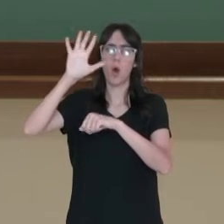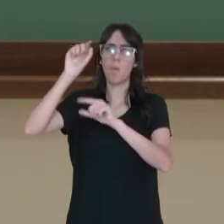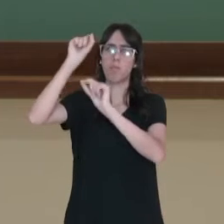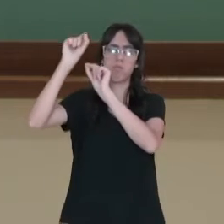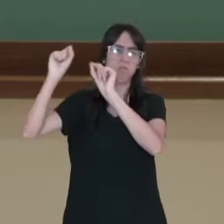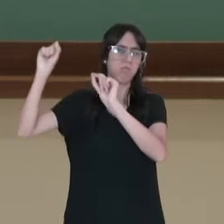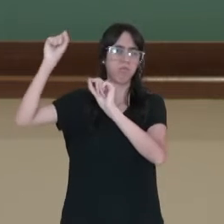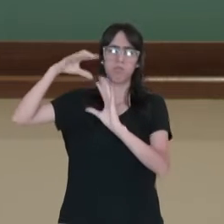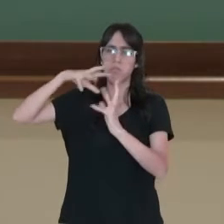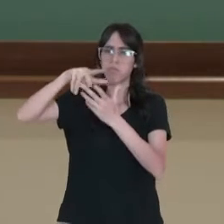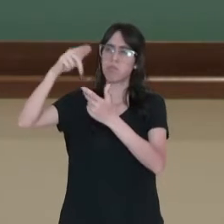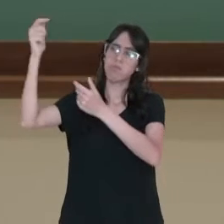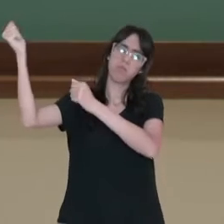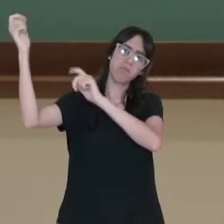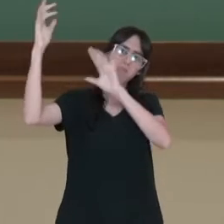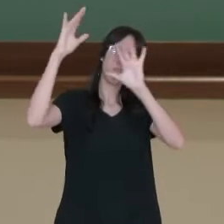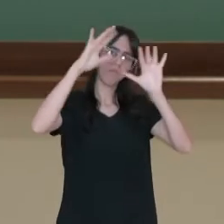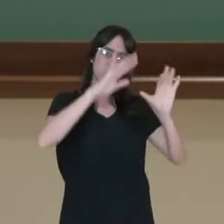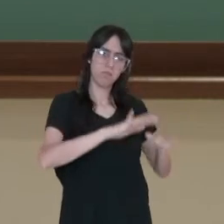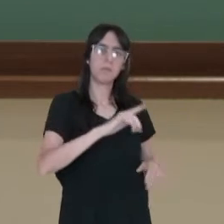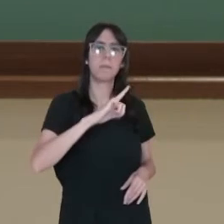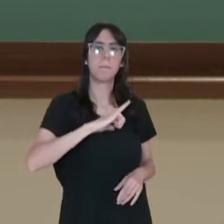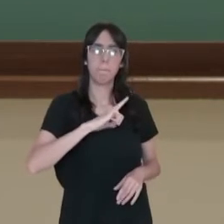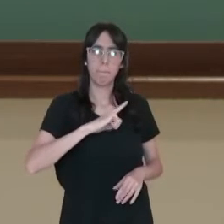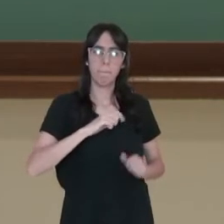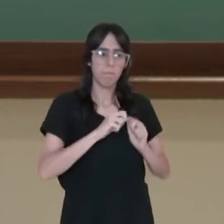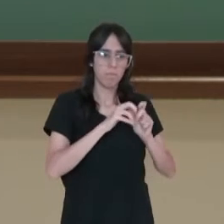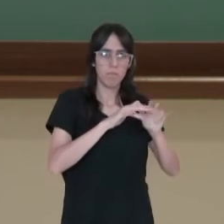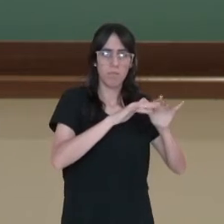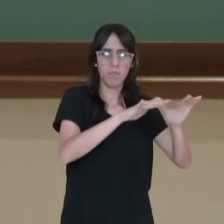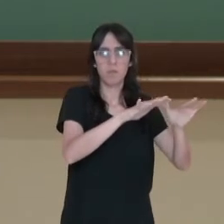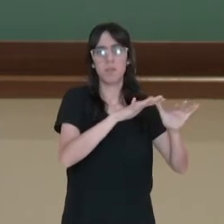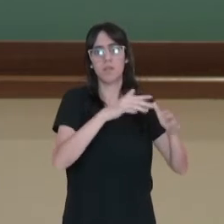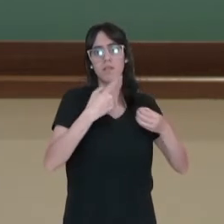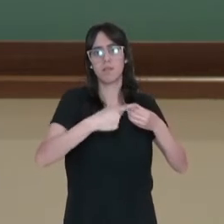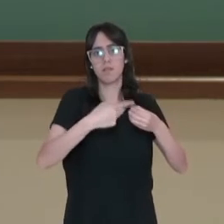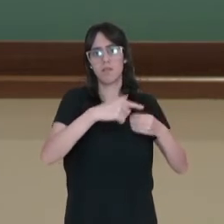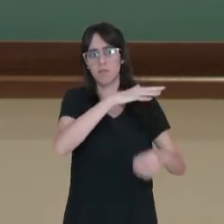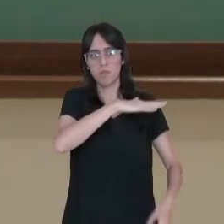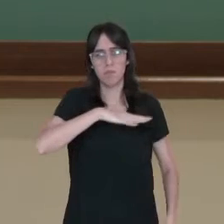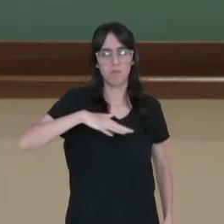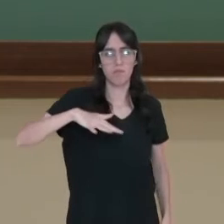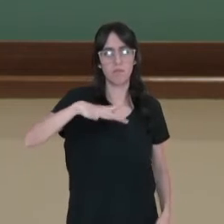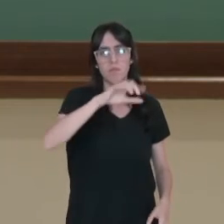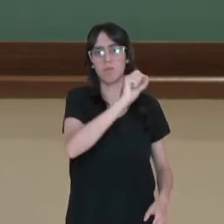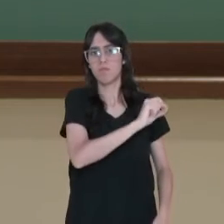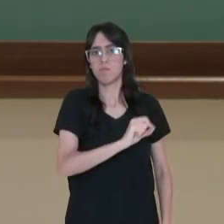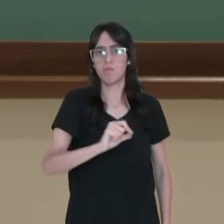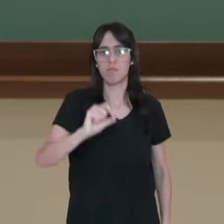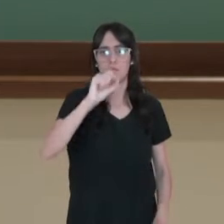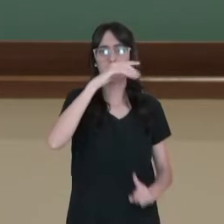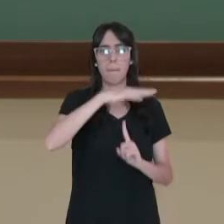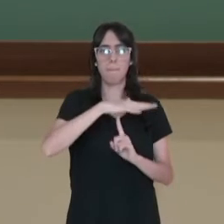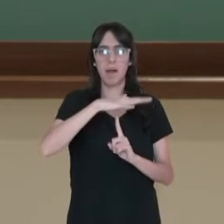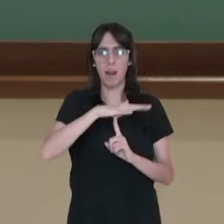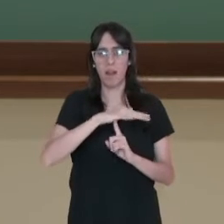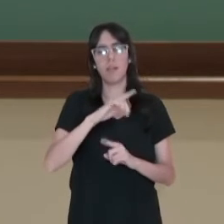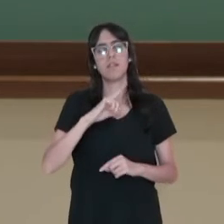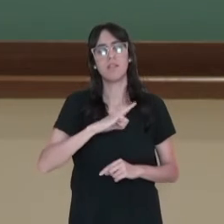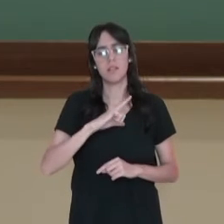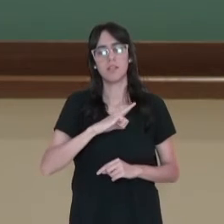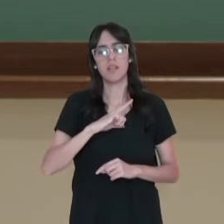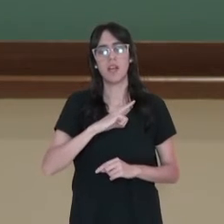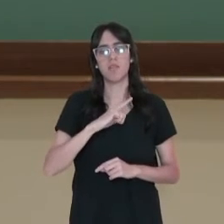do mundo. Então, para a colonização, para a ocupação do interior paranaense, a atração de